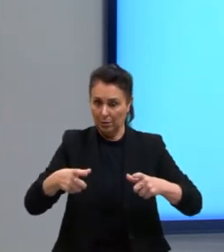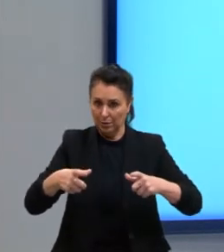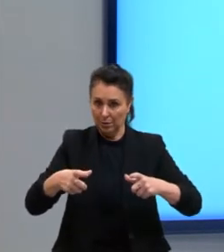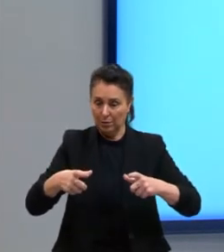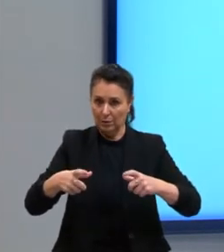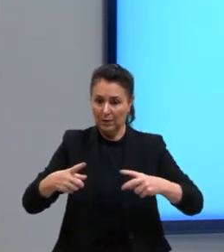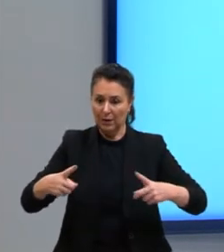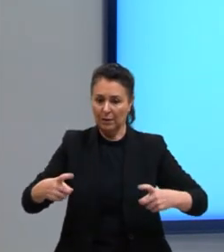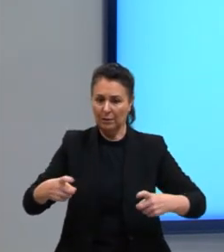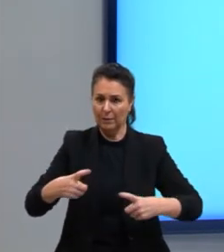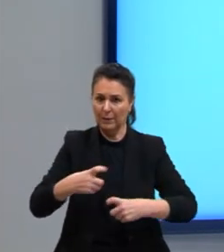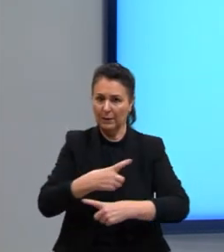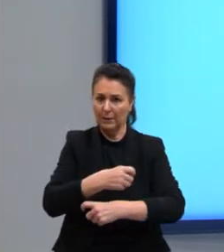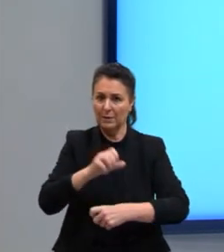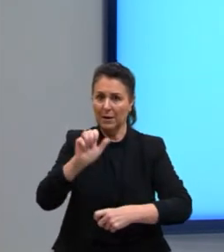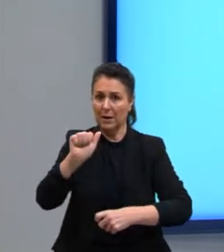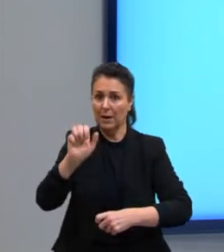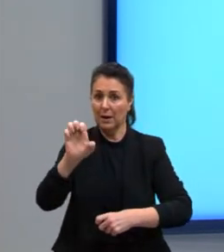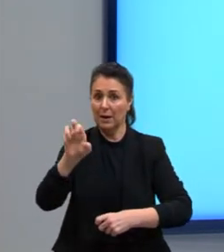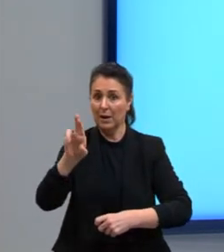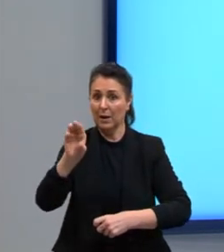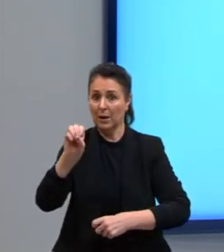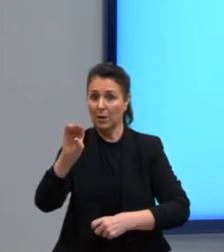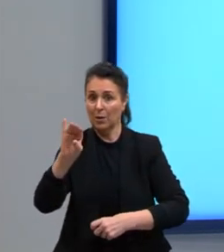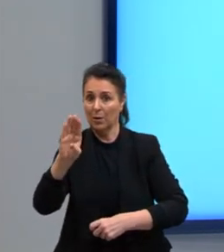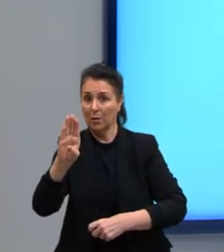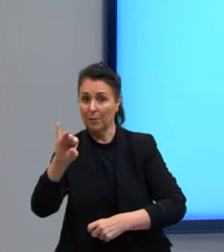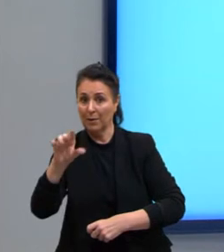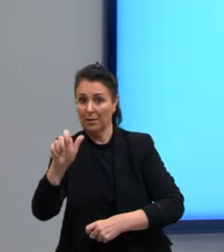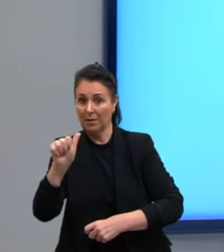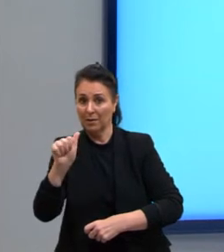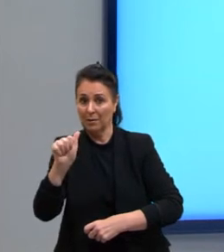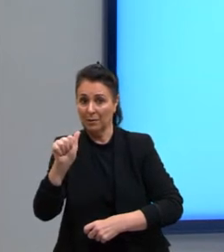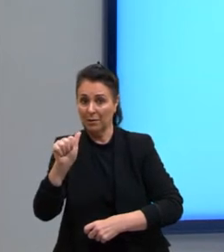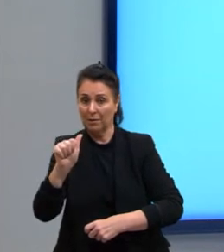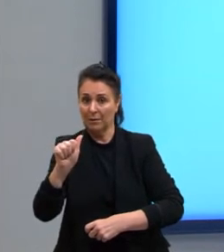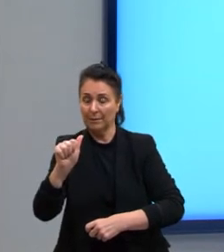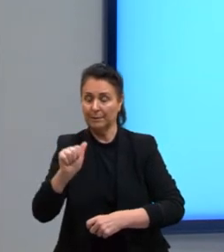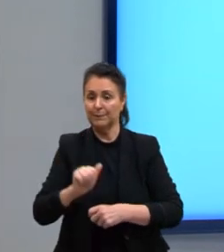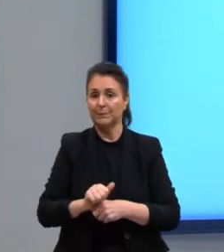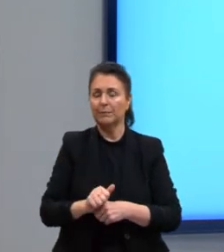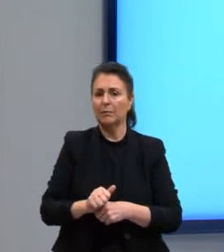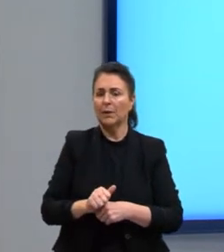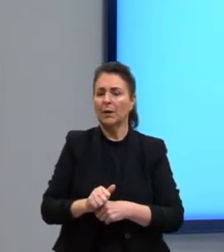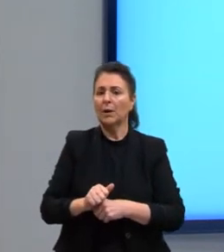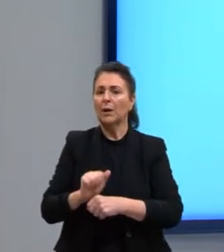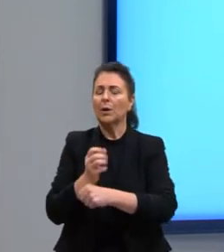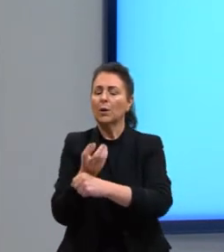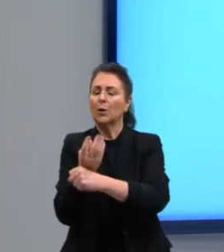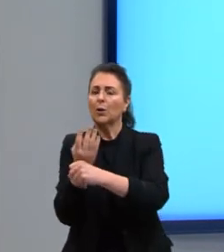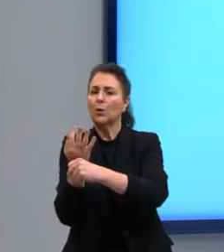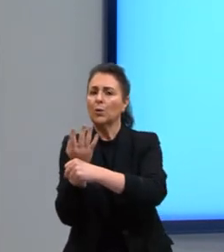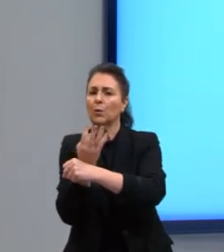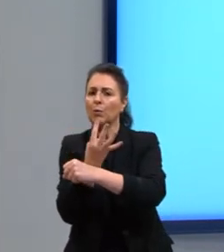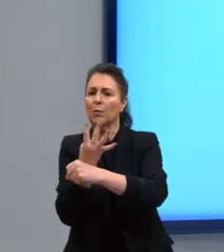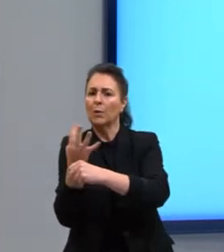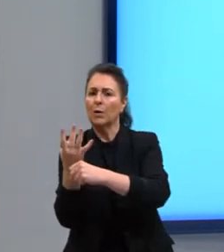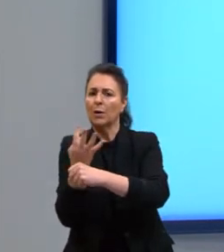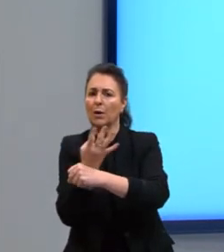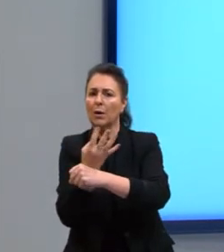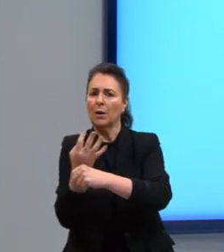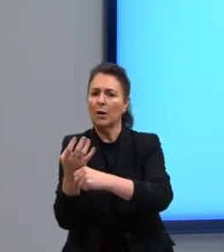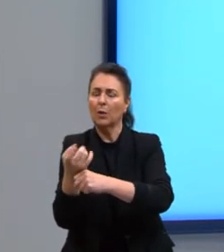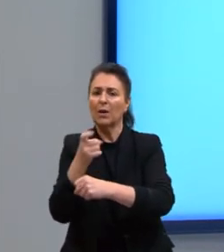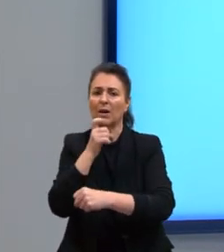aeróbias, presta atenção, bactérias aeróbias, e uma alga verde filamentosa foi